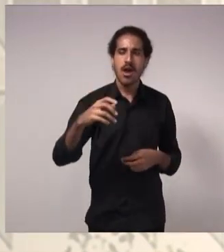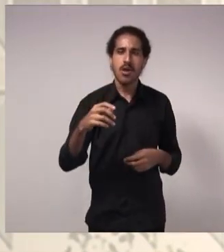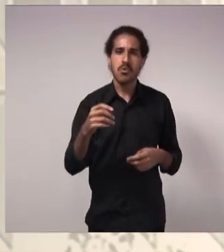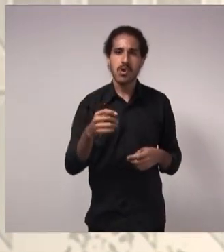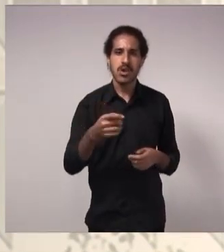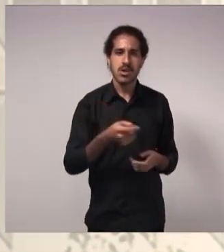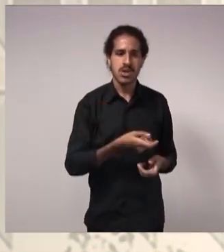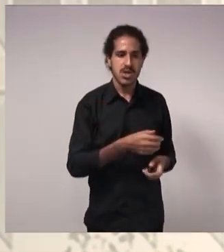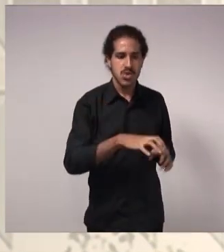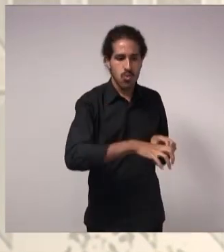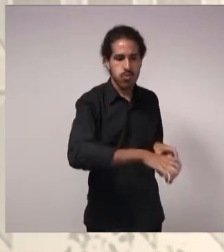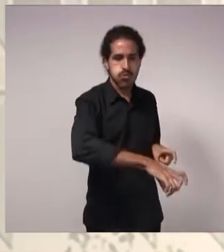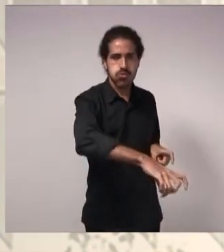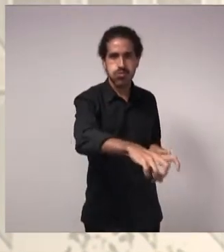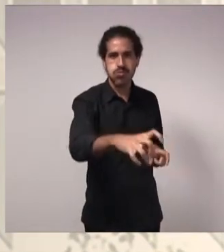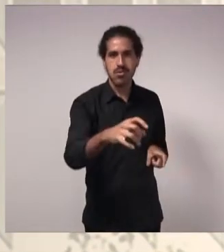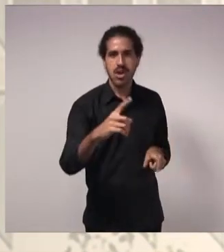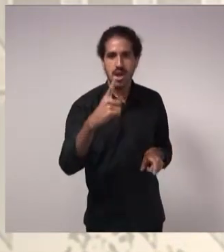residuárias.